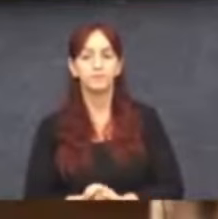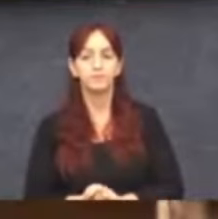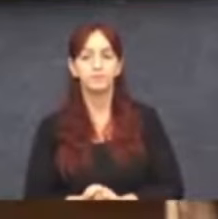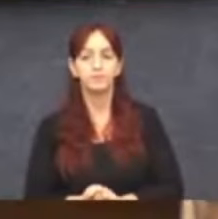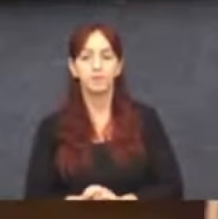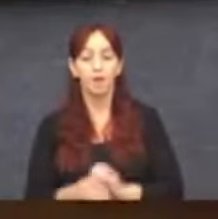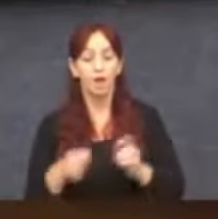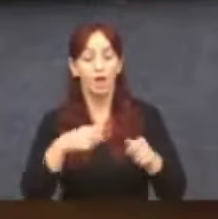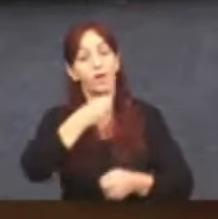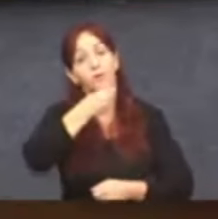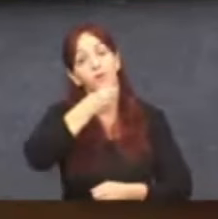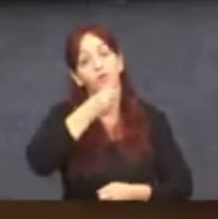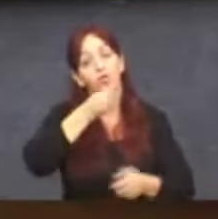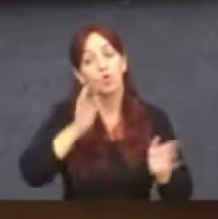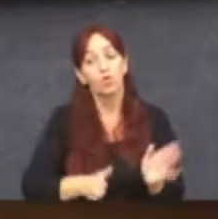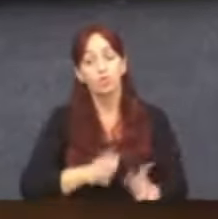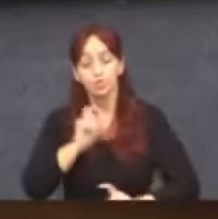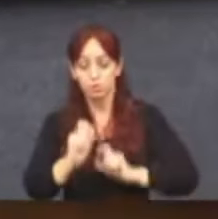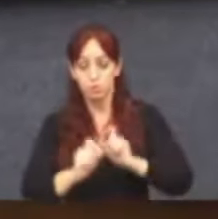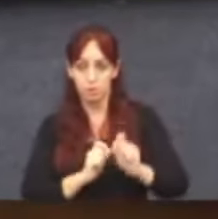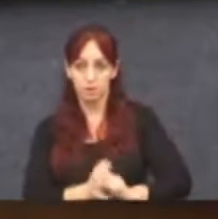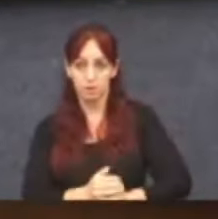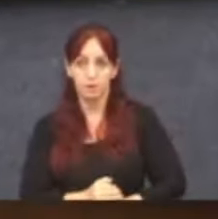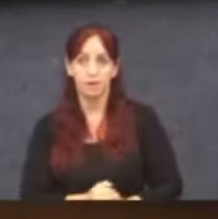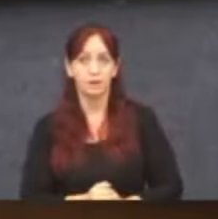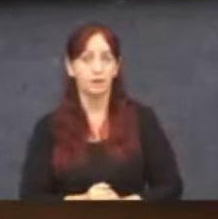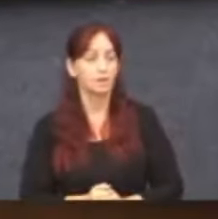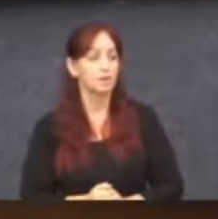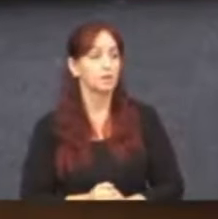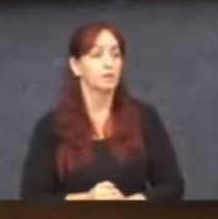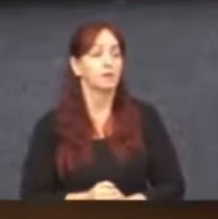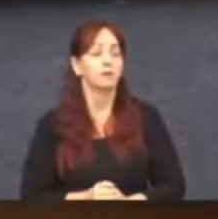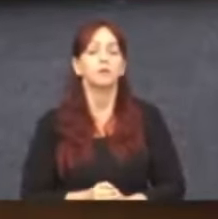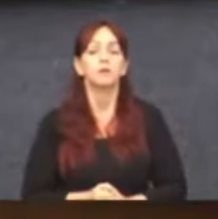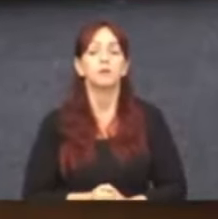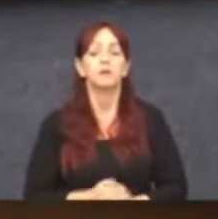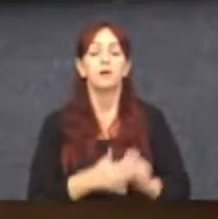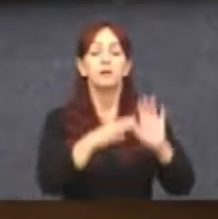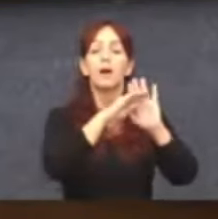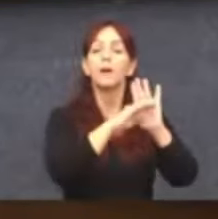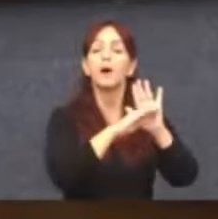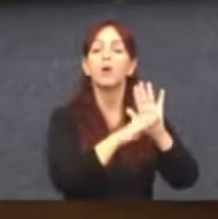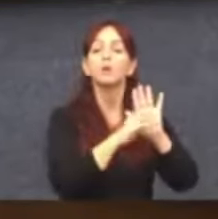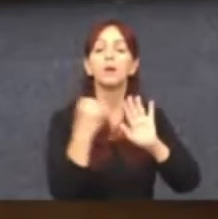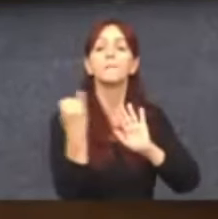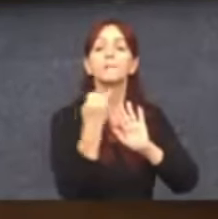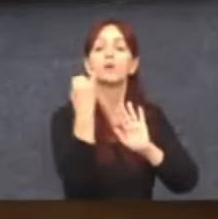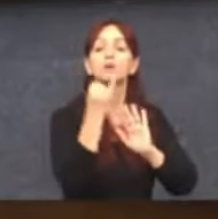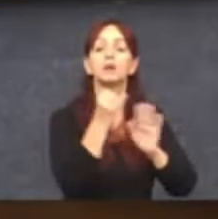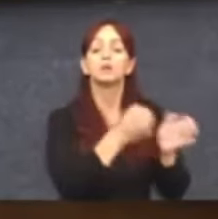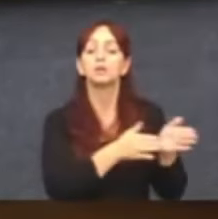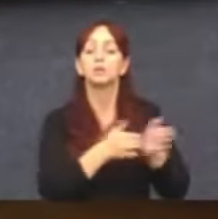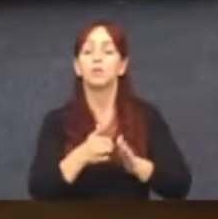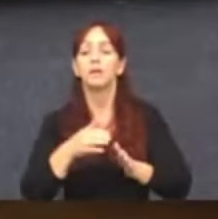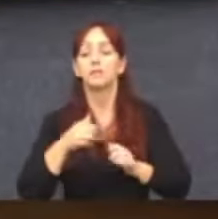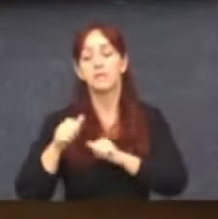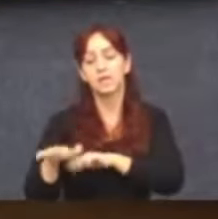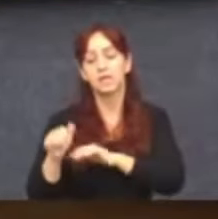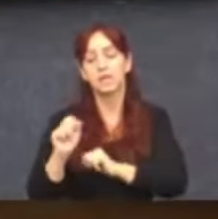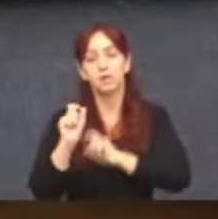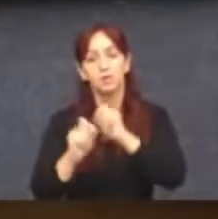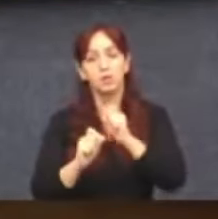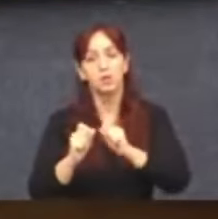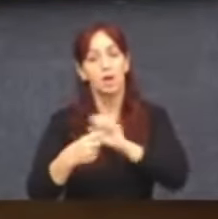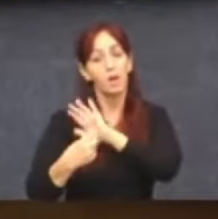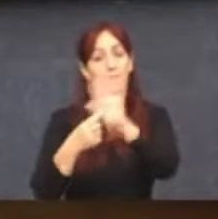Eu venho esse microfone hoje aqui, já que a gente já superou uma parte importante da pauta desse mês de setembro, é para justamente deixar